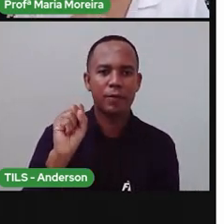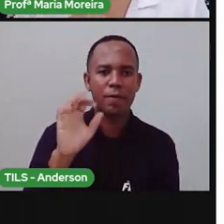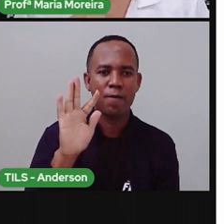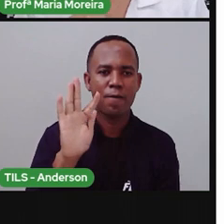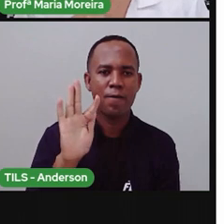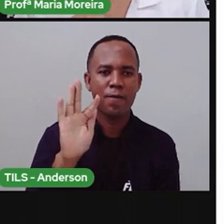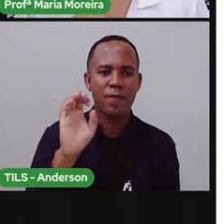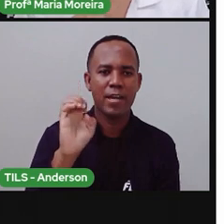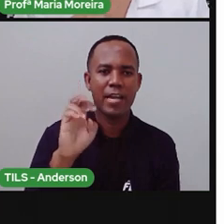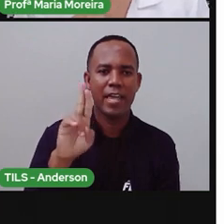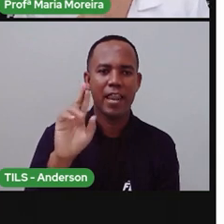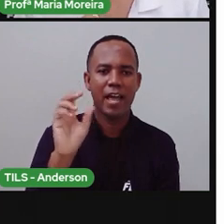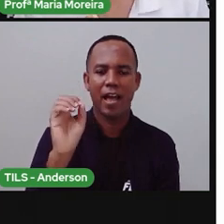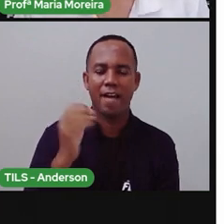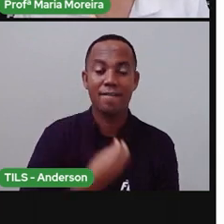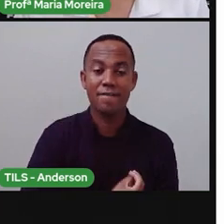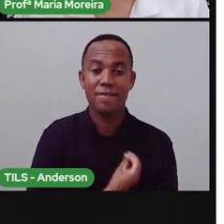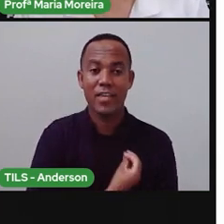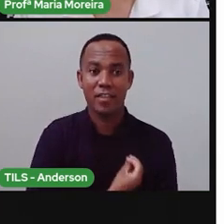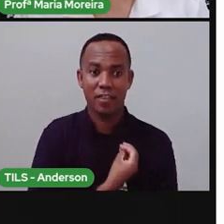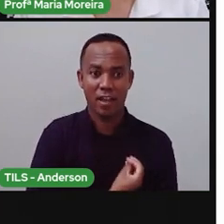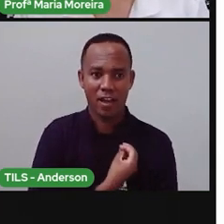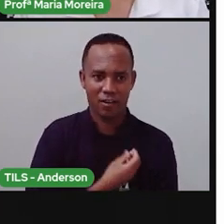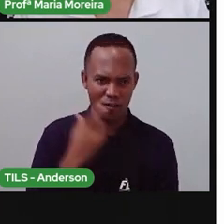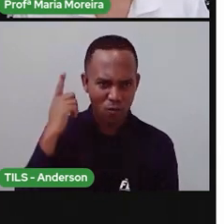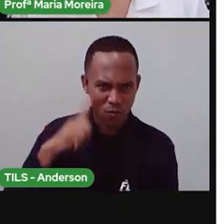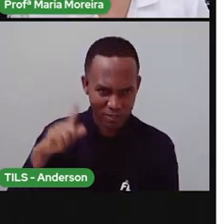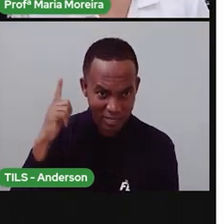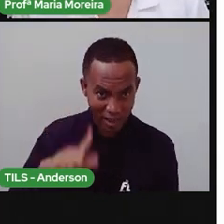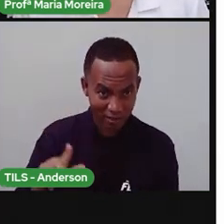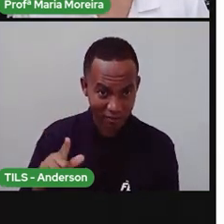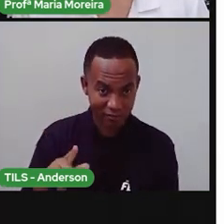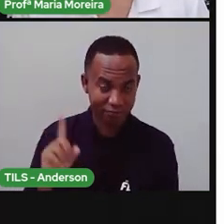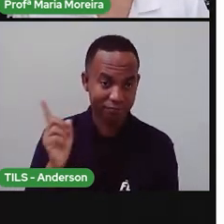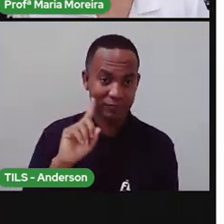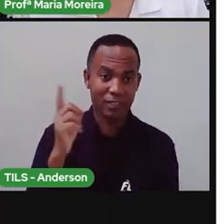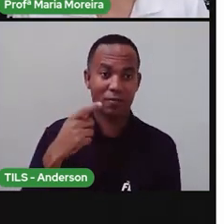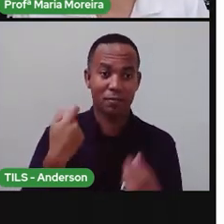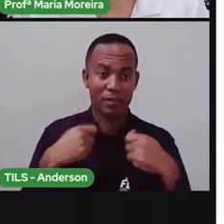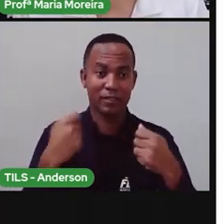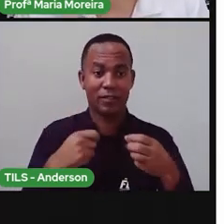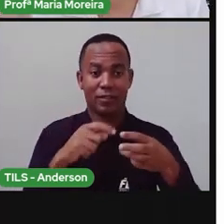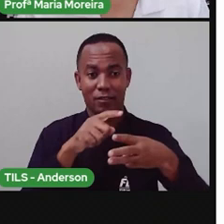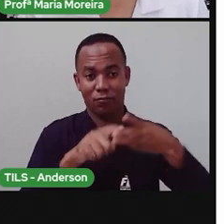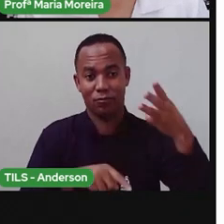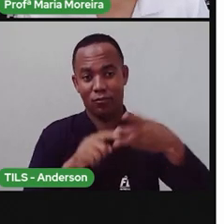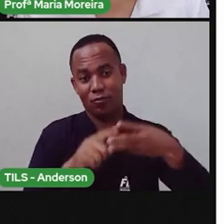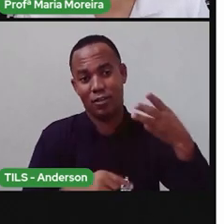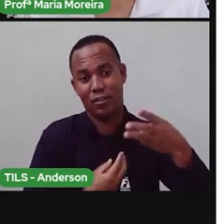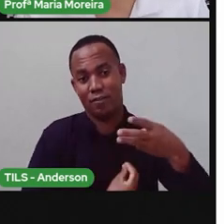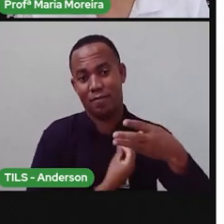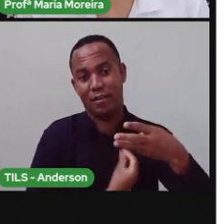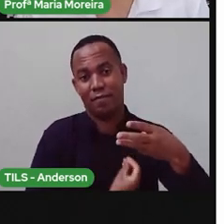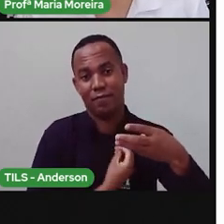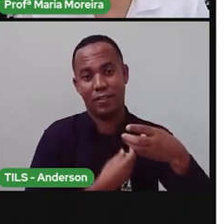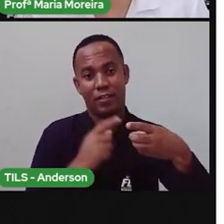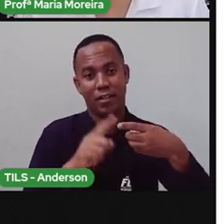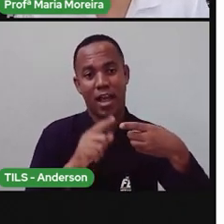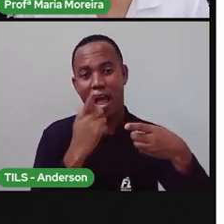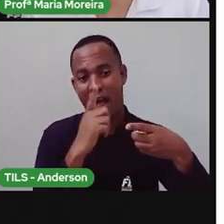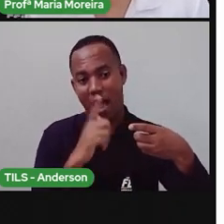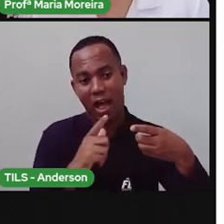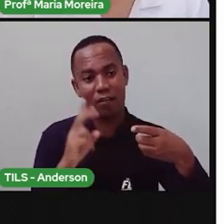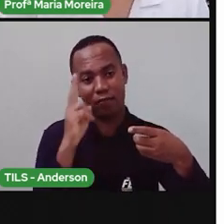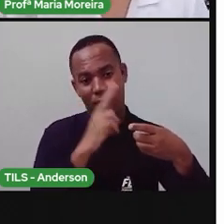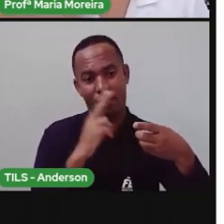ar? Não. Conseguiria viver sem água? Não. Conseguiria viver sem o solo? Não.